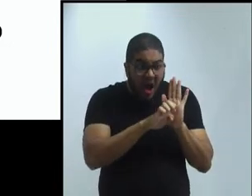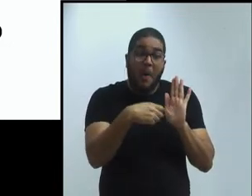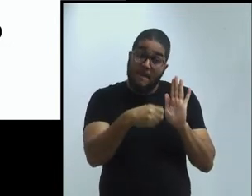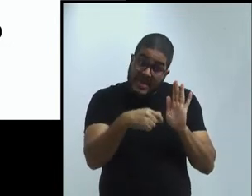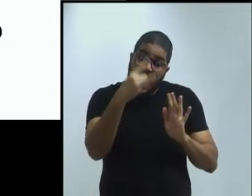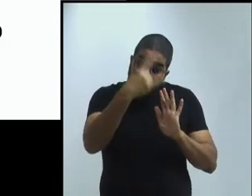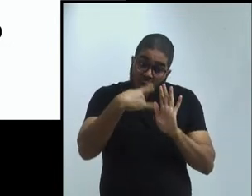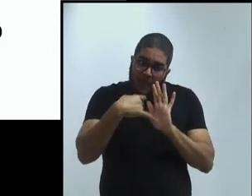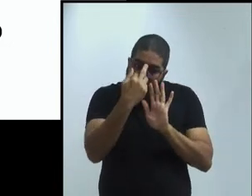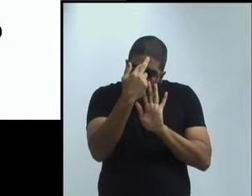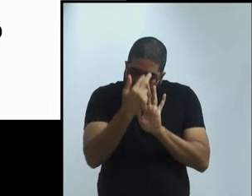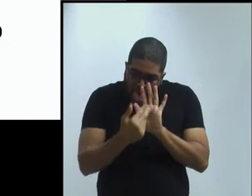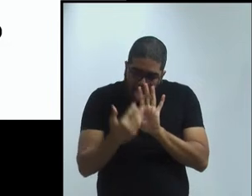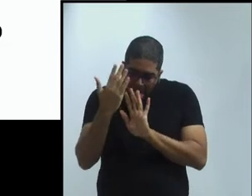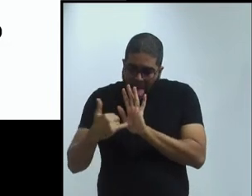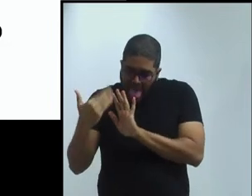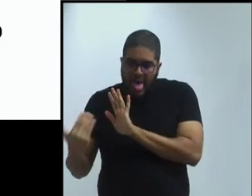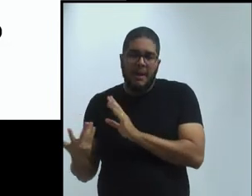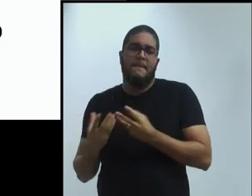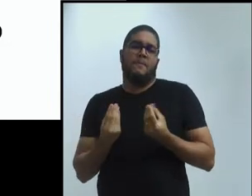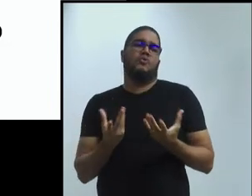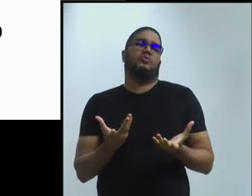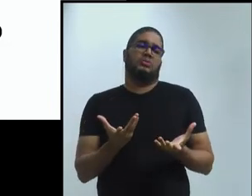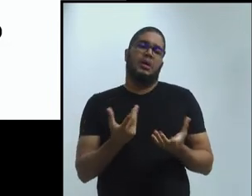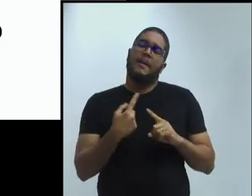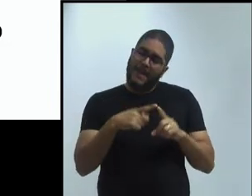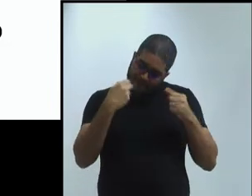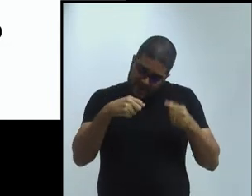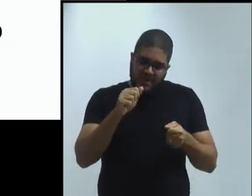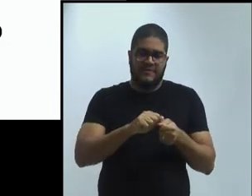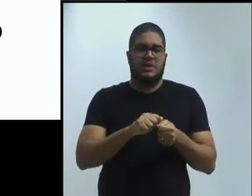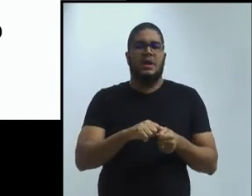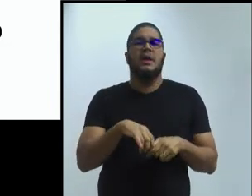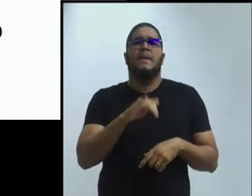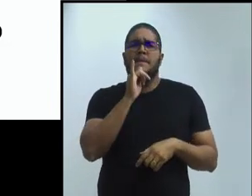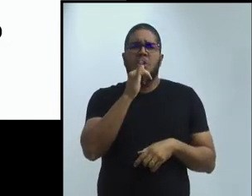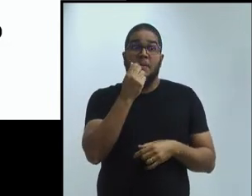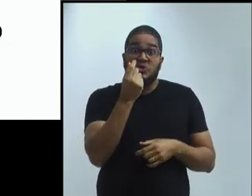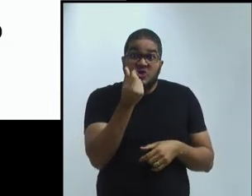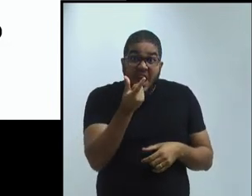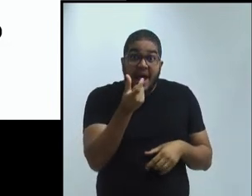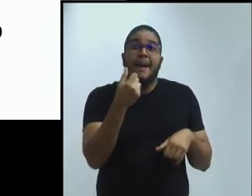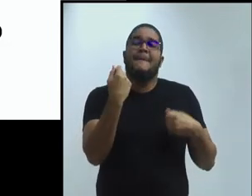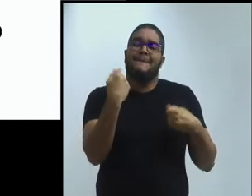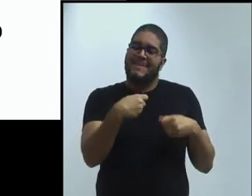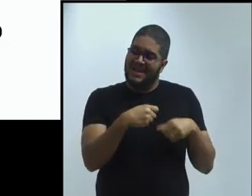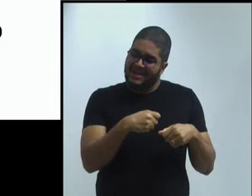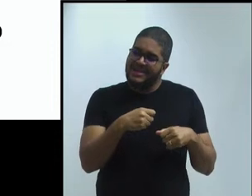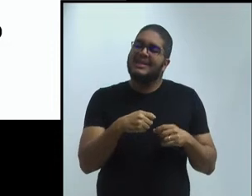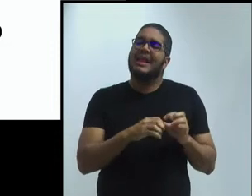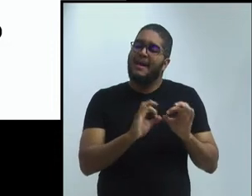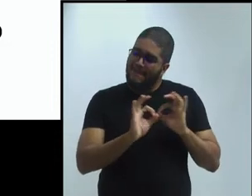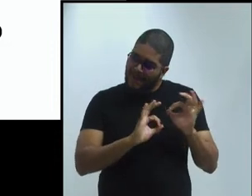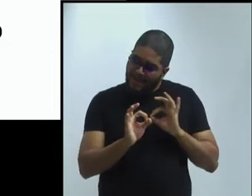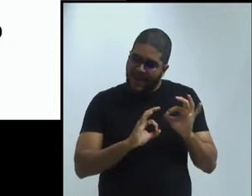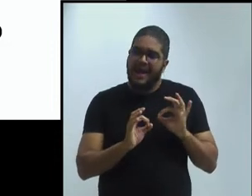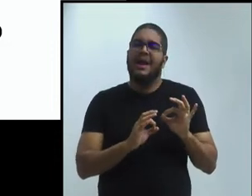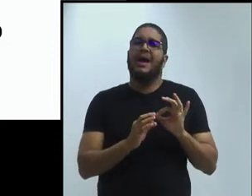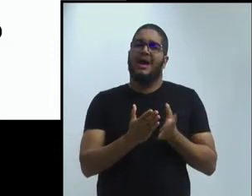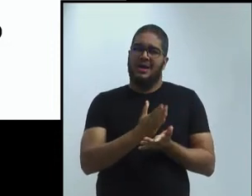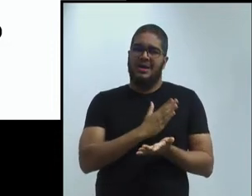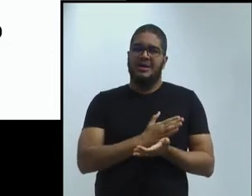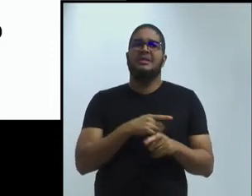Finanças, aí é preciso se programar e ficar atento aos editais e oportunidades,